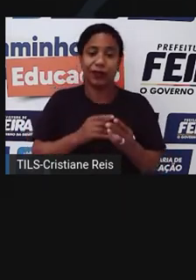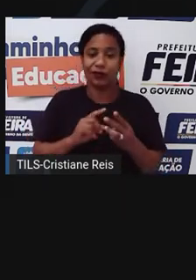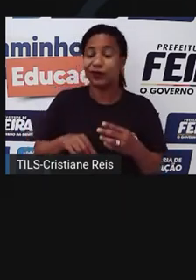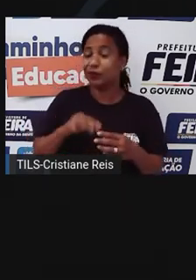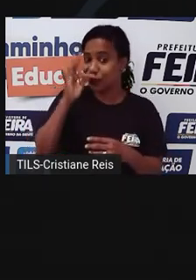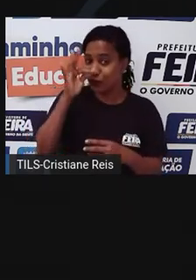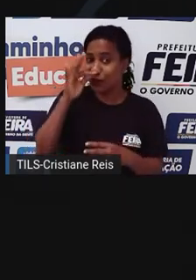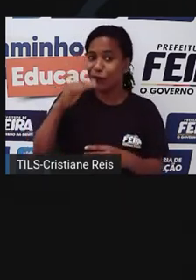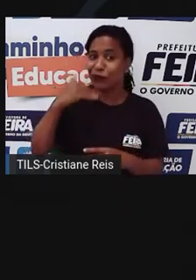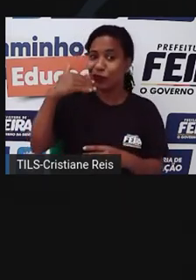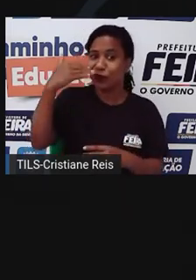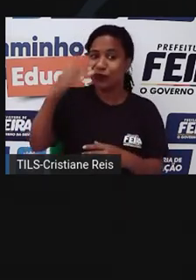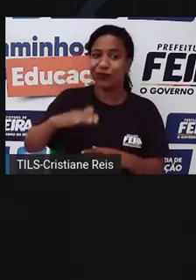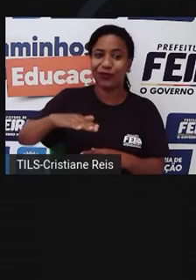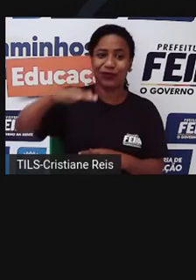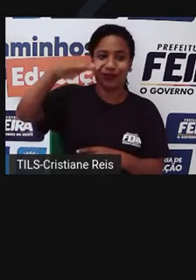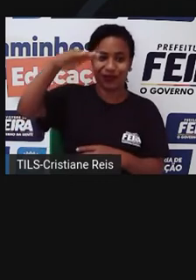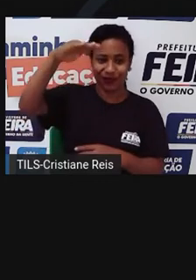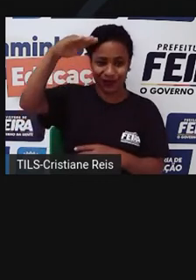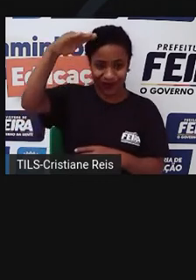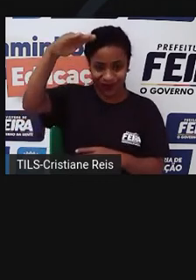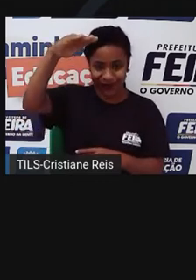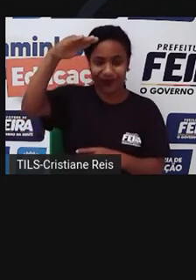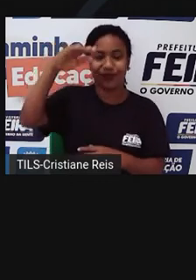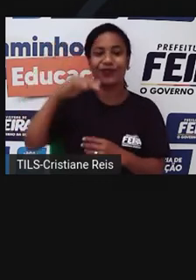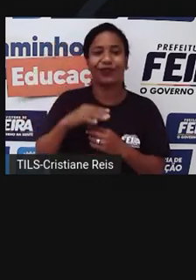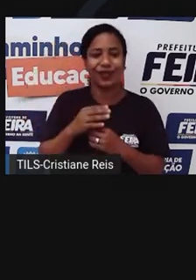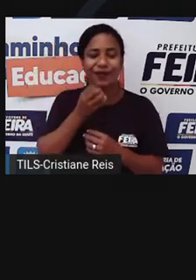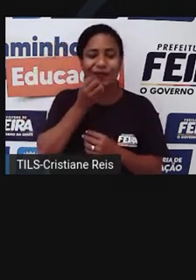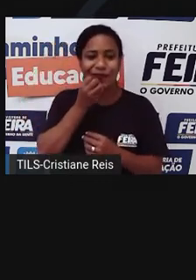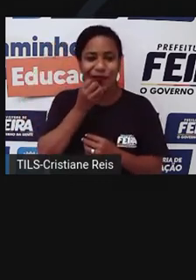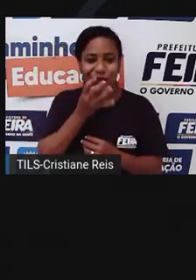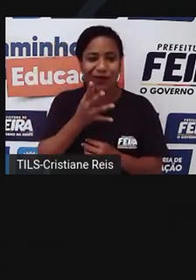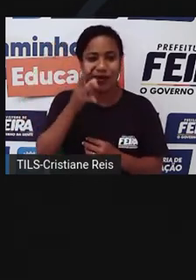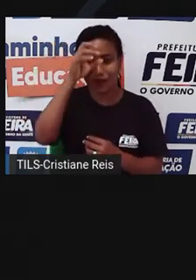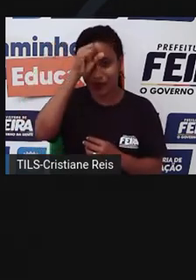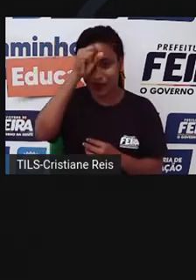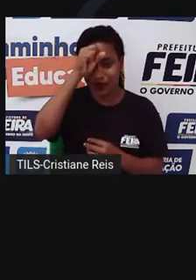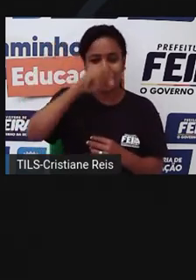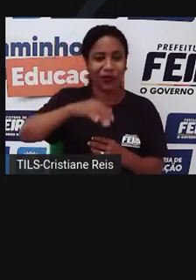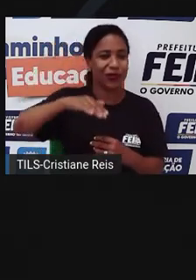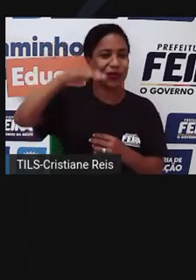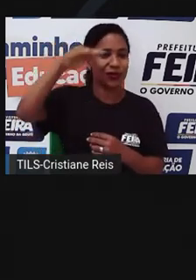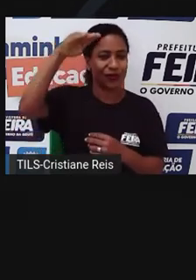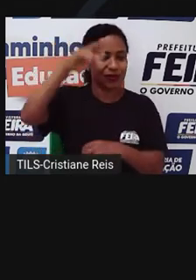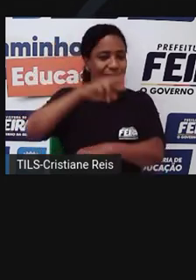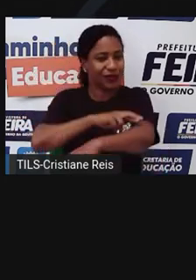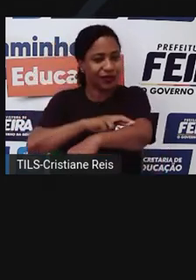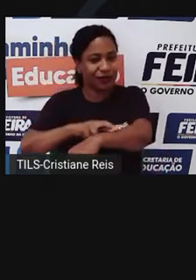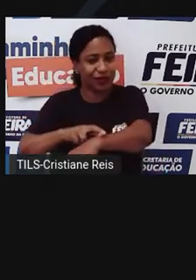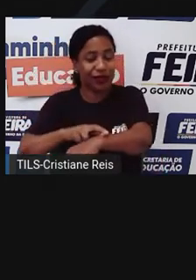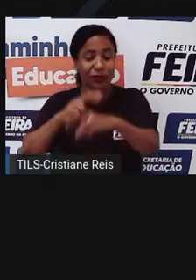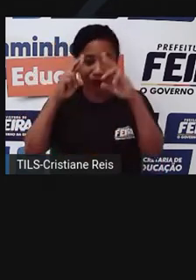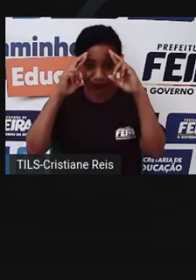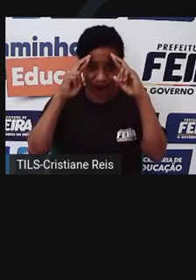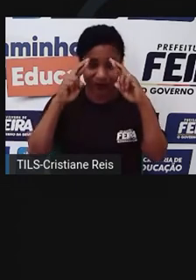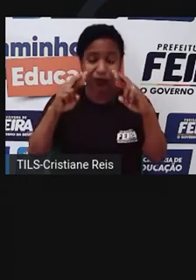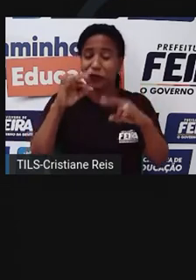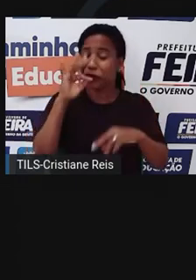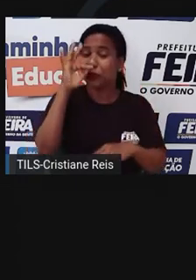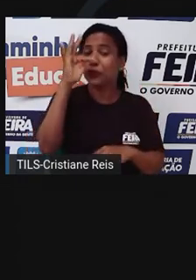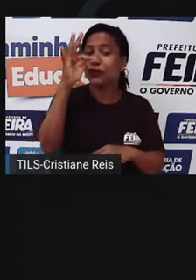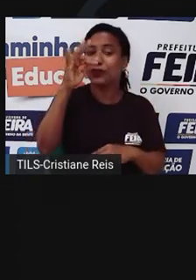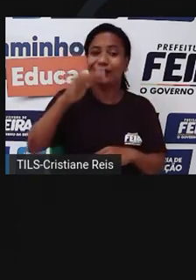se uma criança aprende de uma forma boa a lidar com o cuidado e o respeito, ele vai chegar na fase